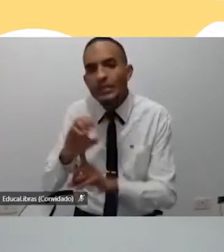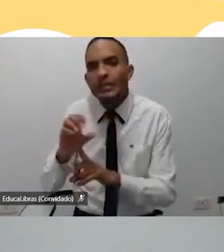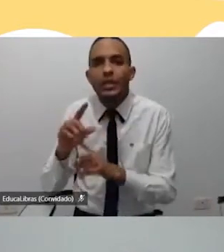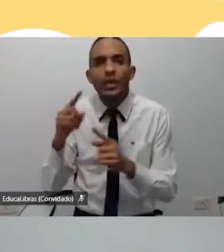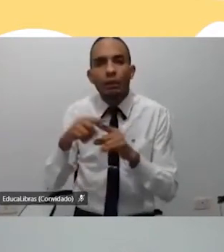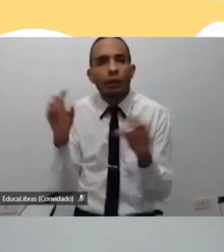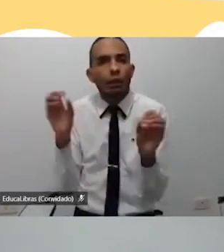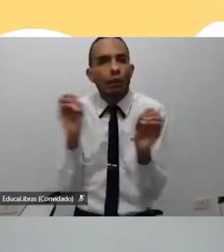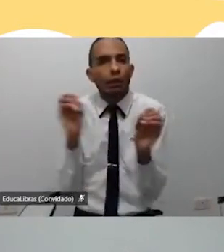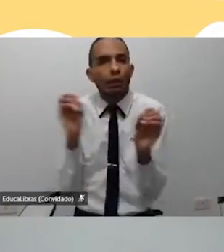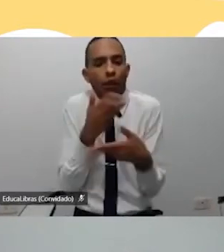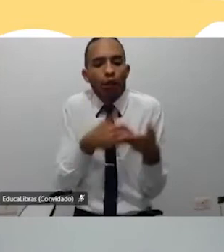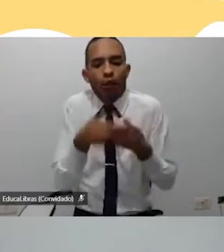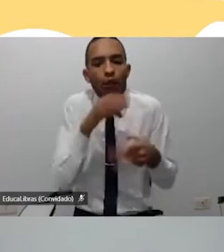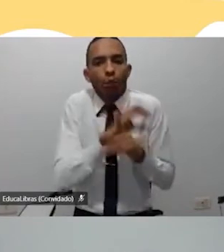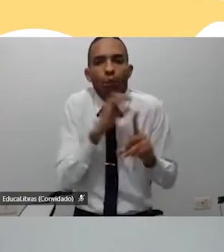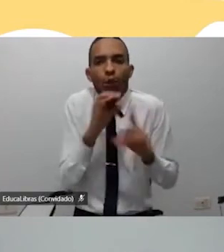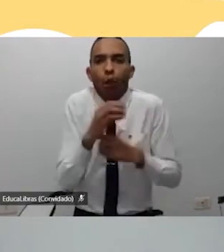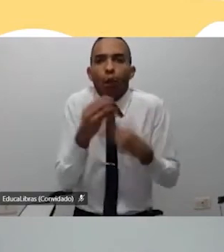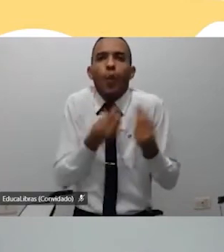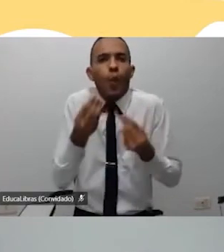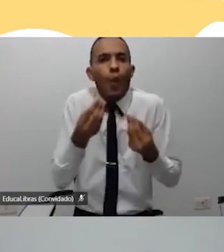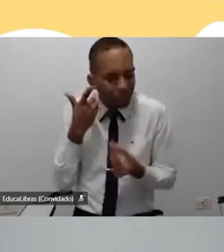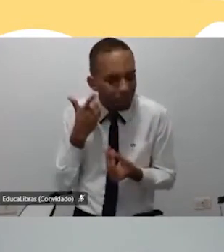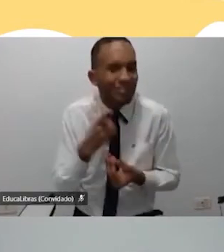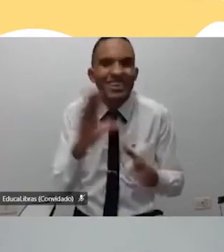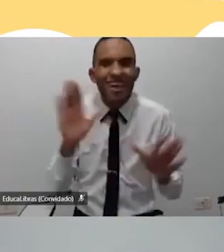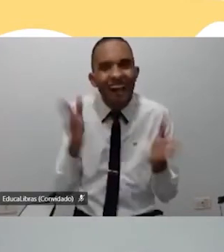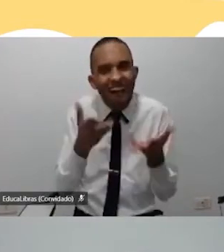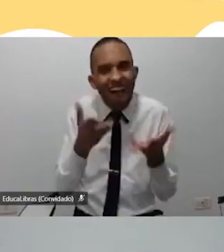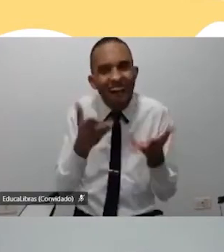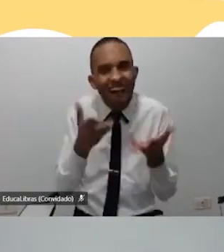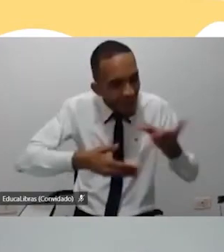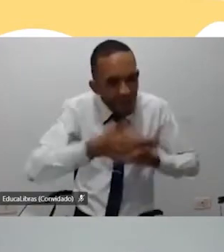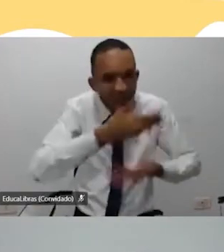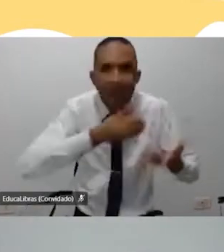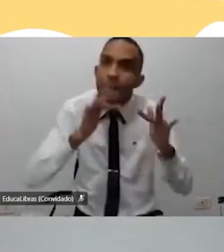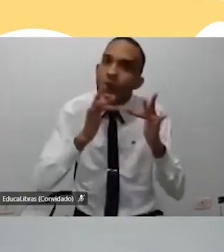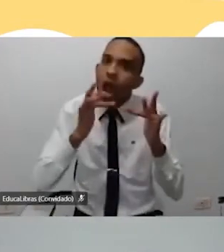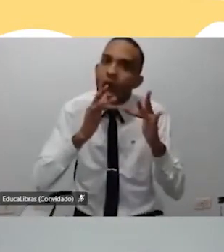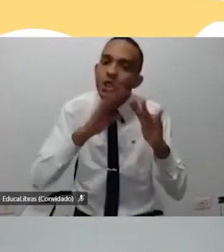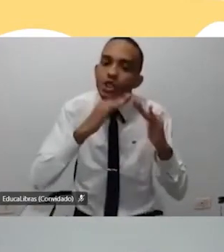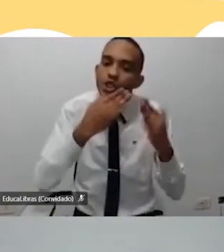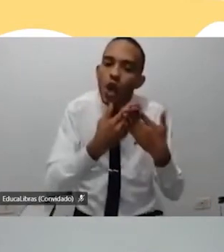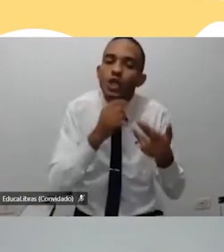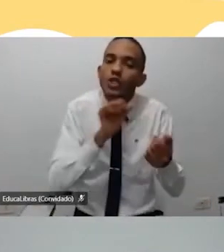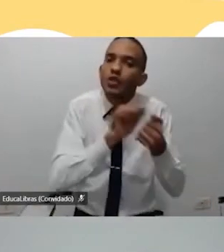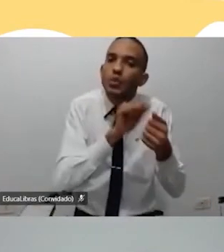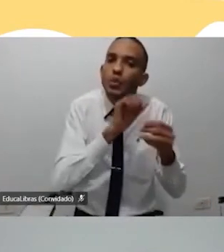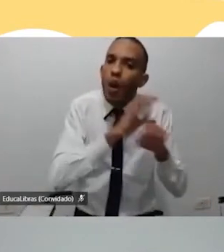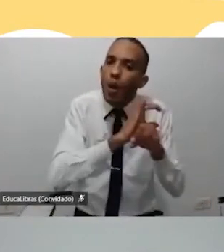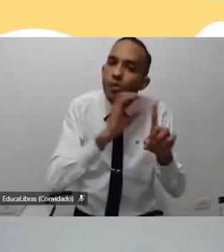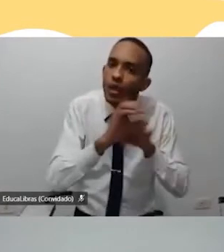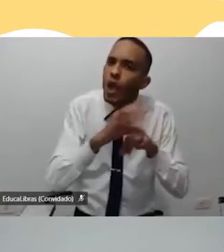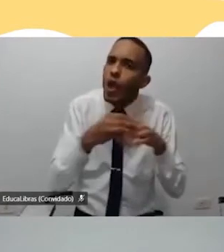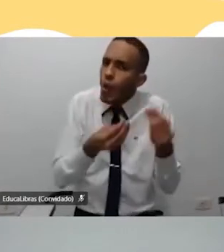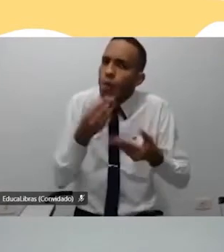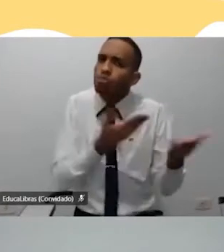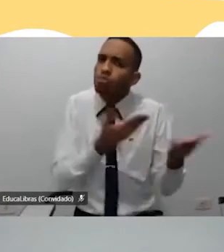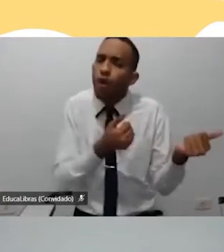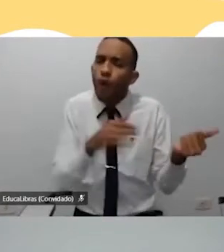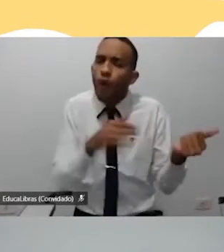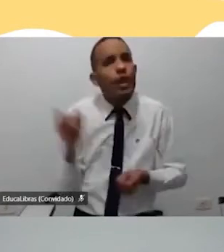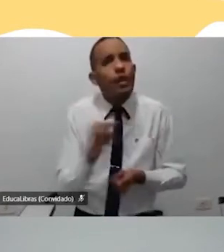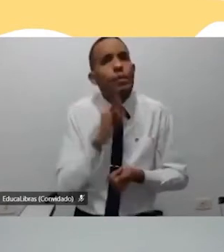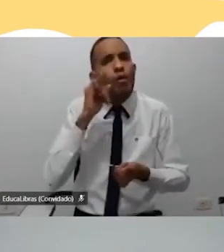interação com a comunidade. Então, como a gente conseguia fazer essa conexão da escola com a comunidade e como o jovem é importante